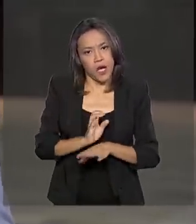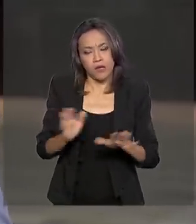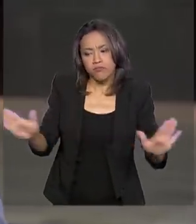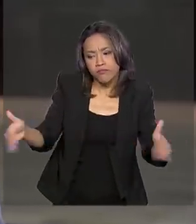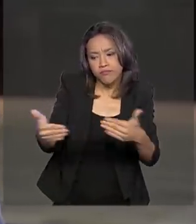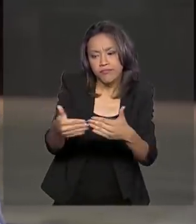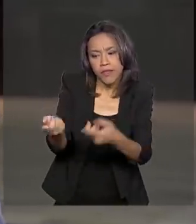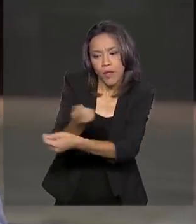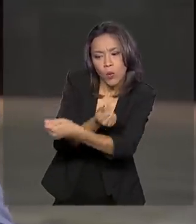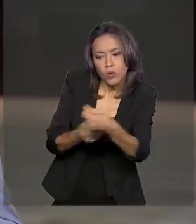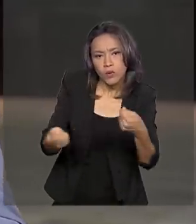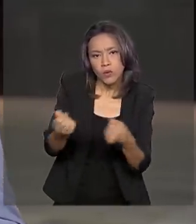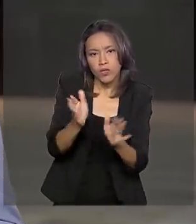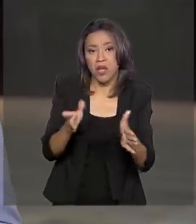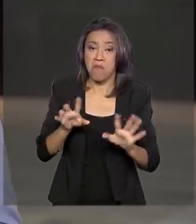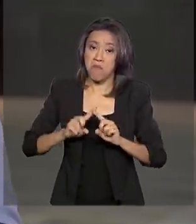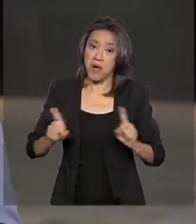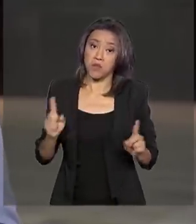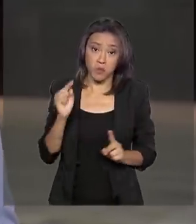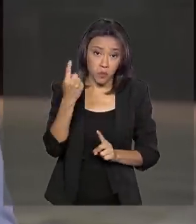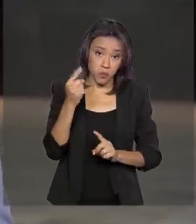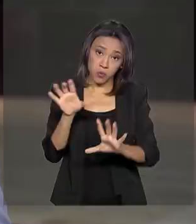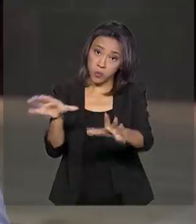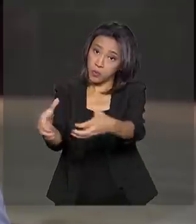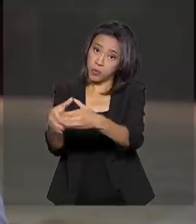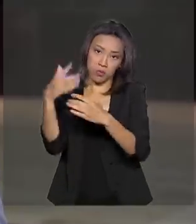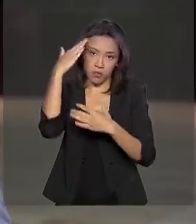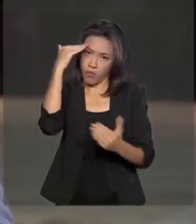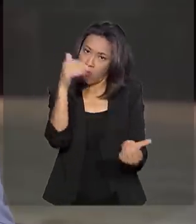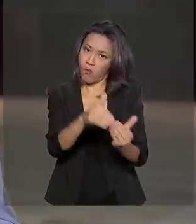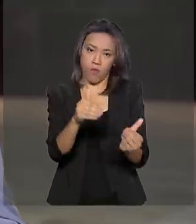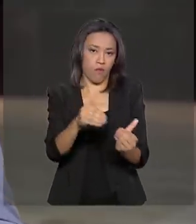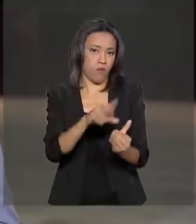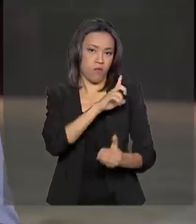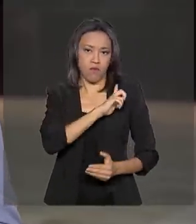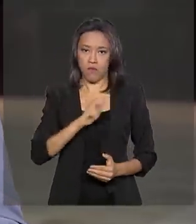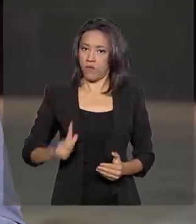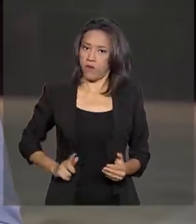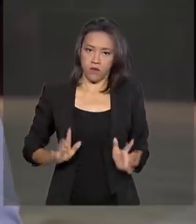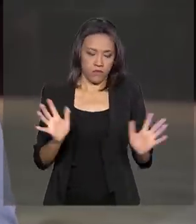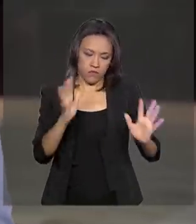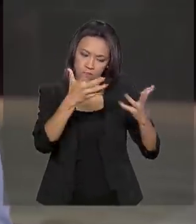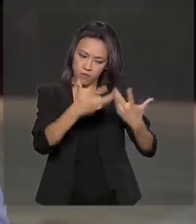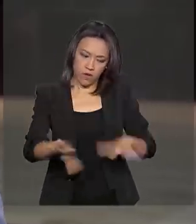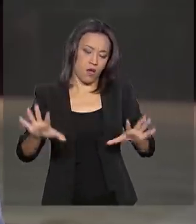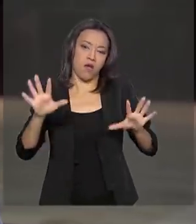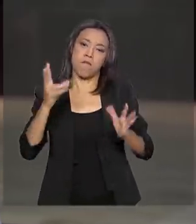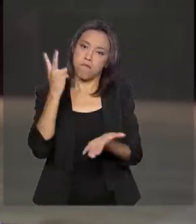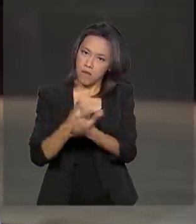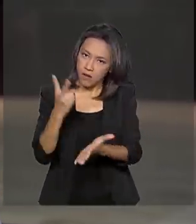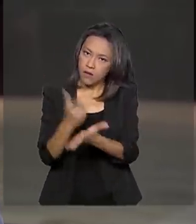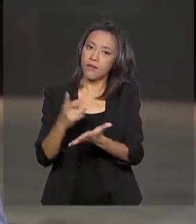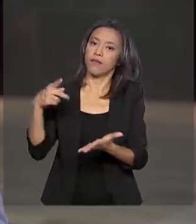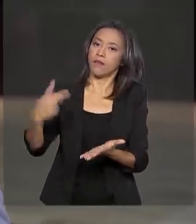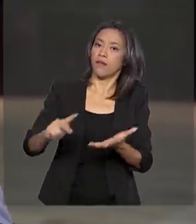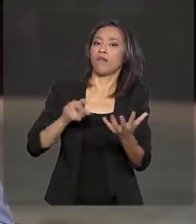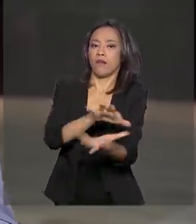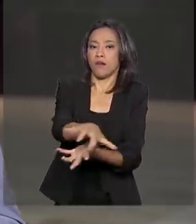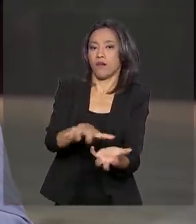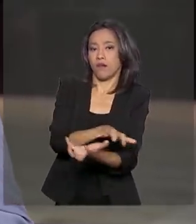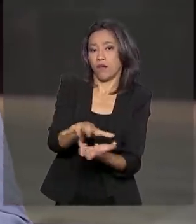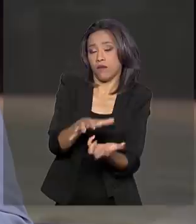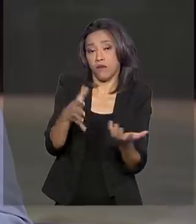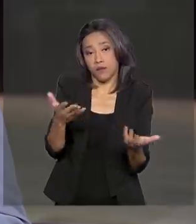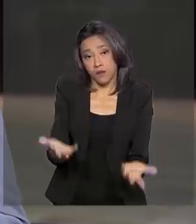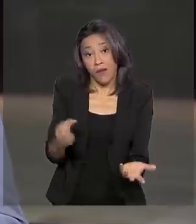policiais, mas um grupo não aceitou aí essas condições e por isso manteve, ainda mantém essa mobilização. A questão